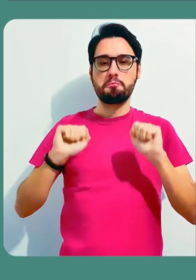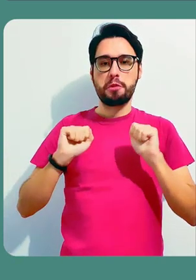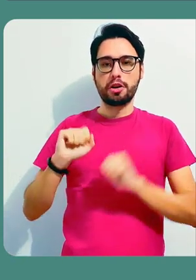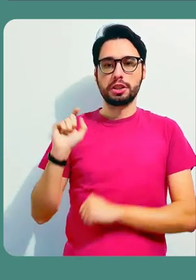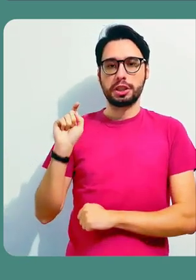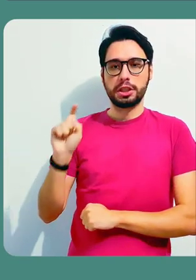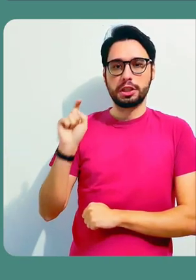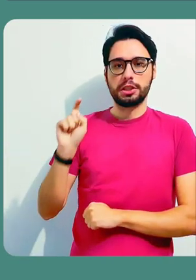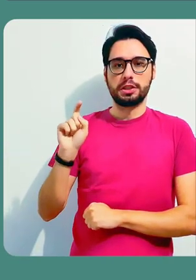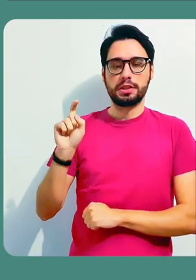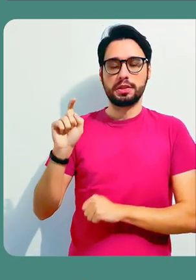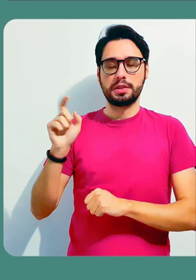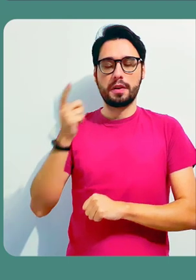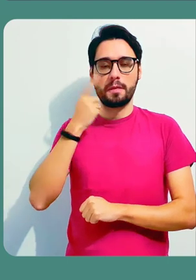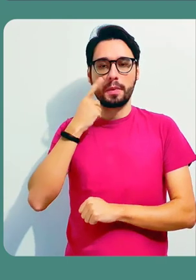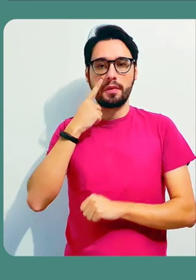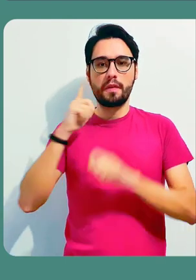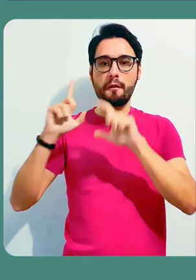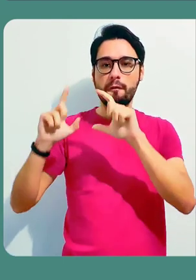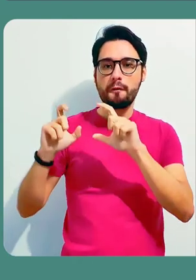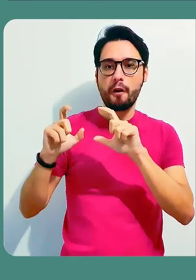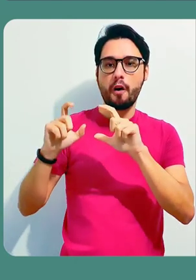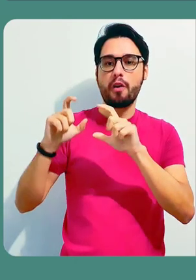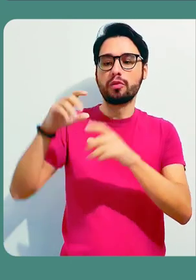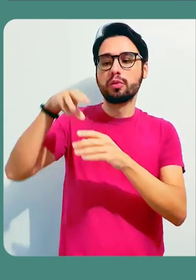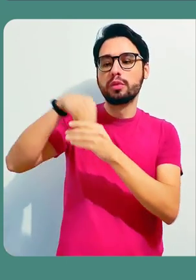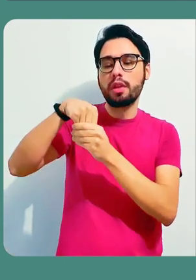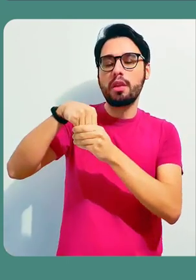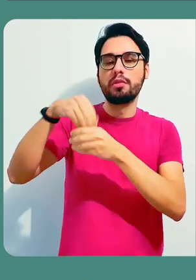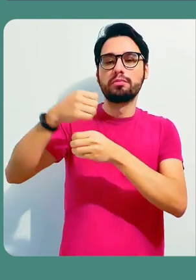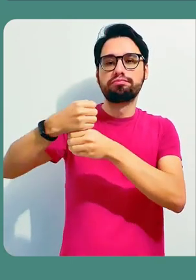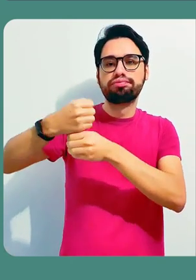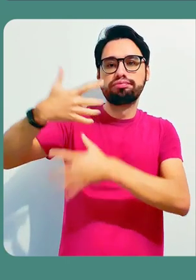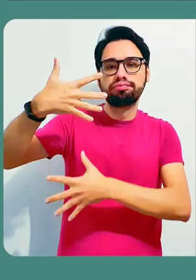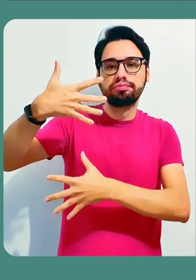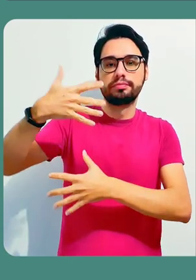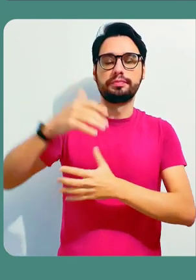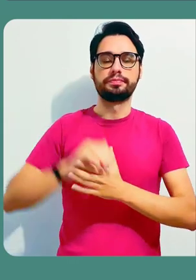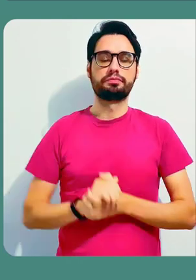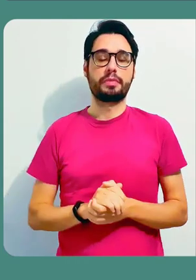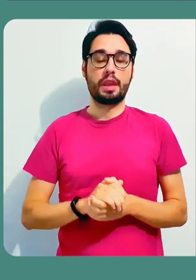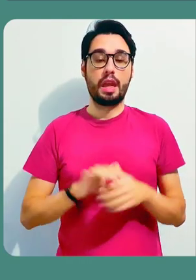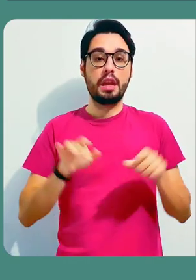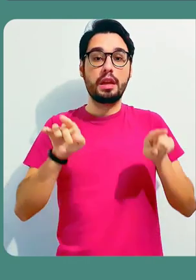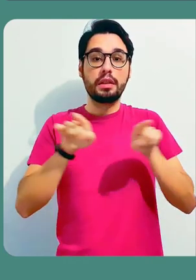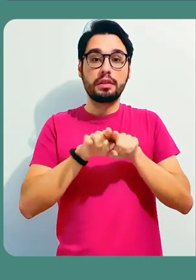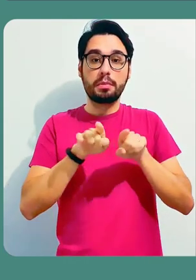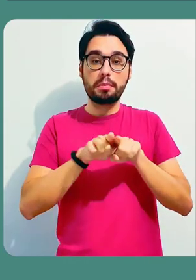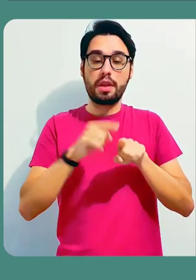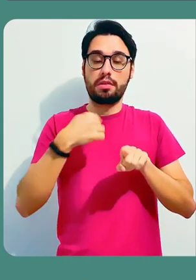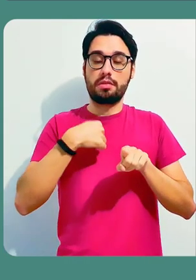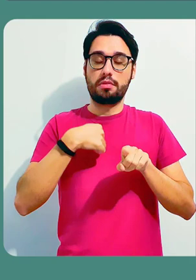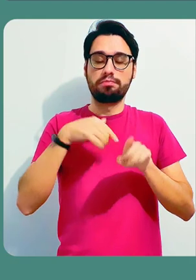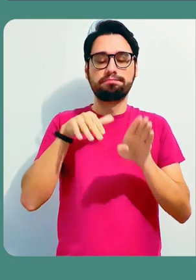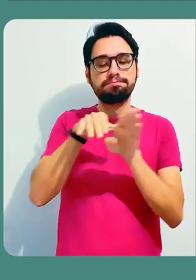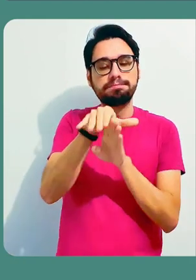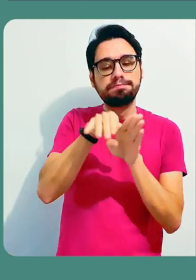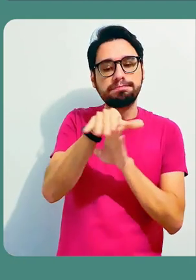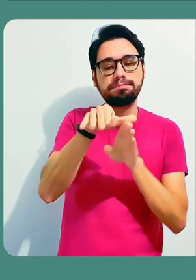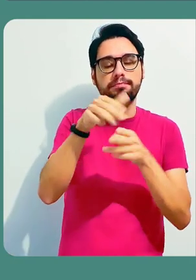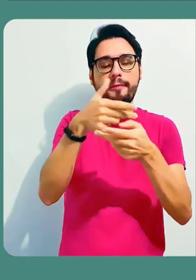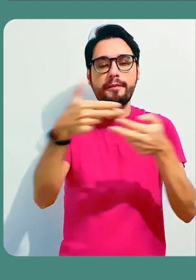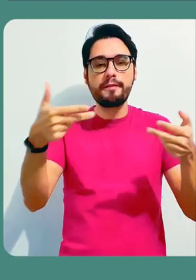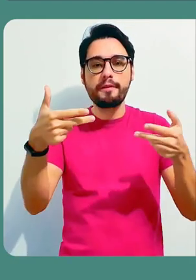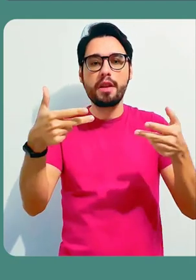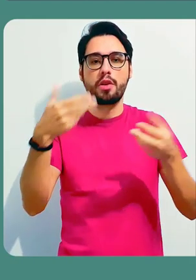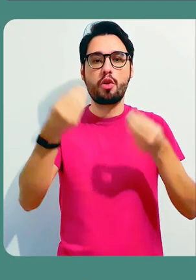colocada de um equipamento industrial. A gente pode clicar sobre a foto e visualizar então a produção do aluno.